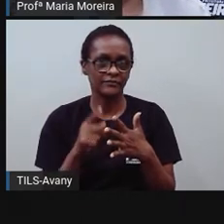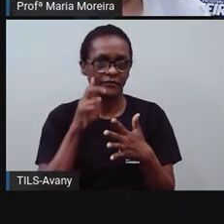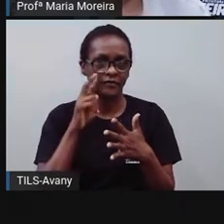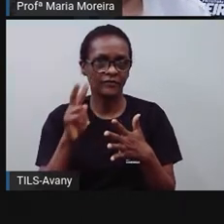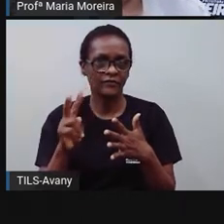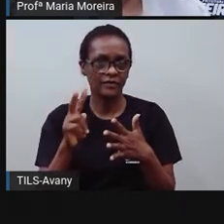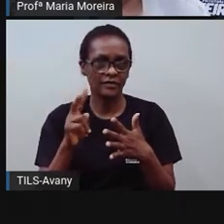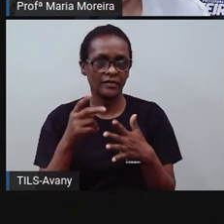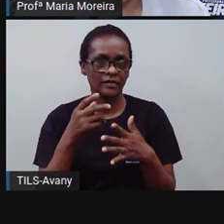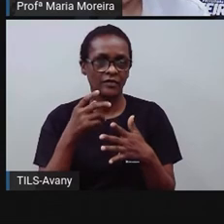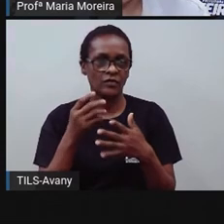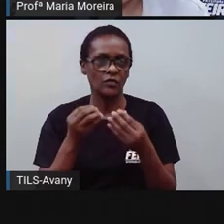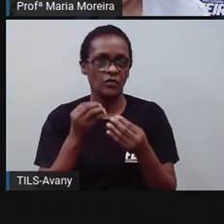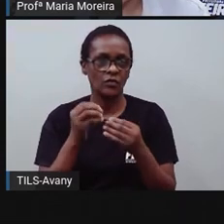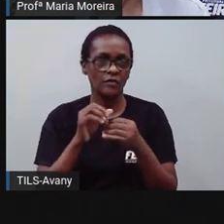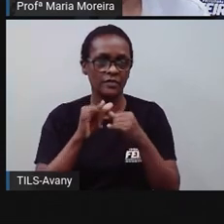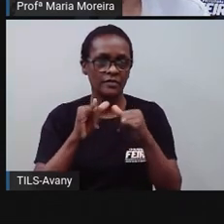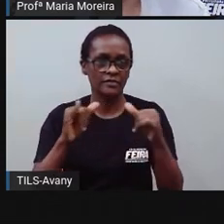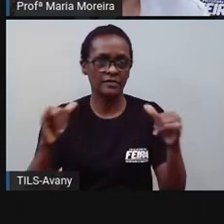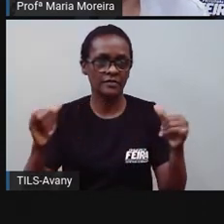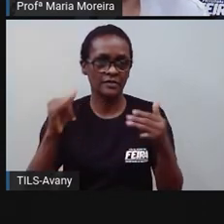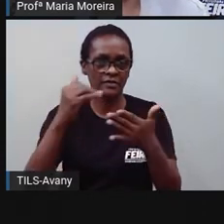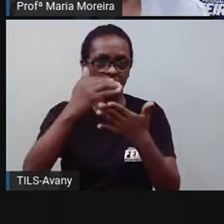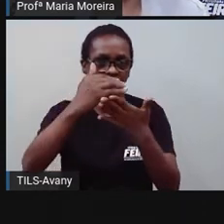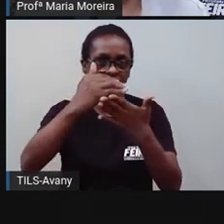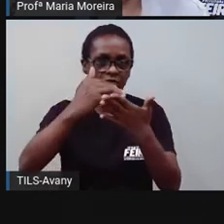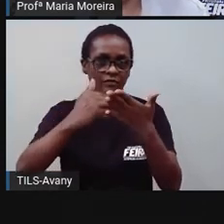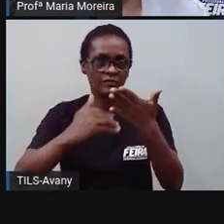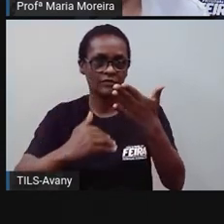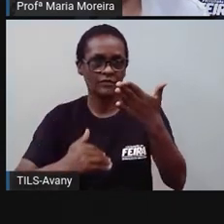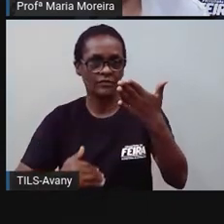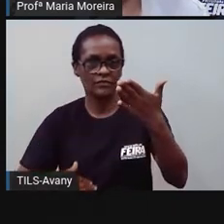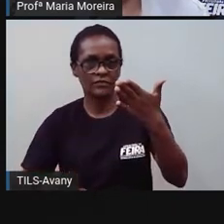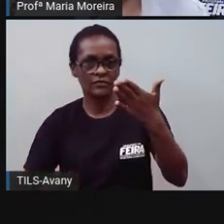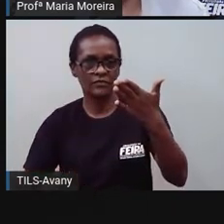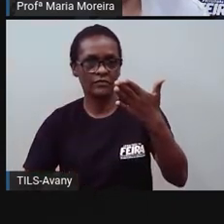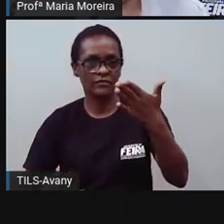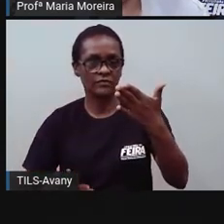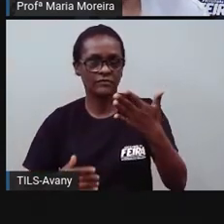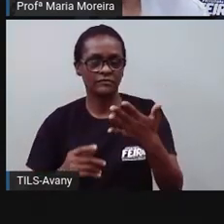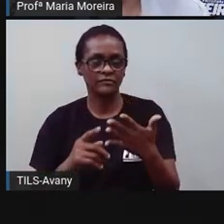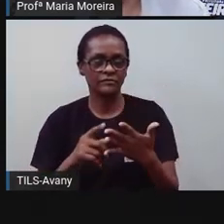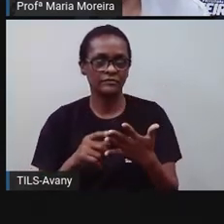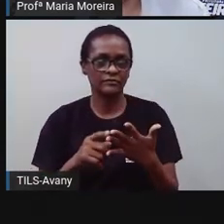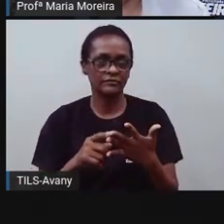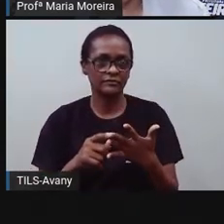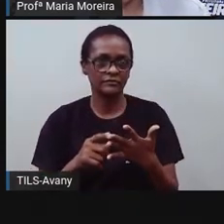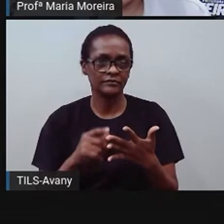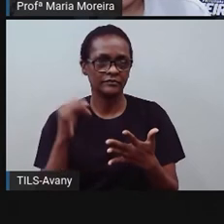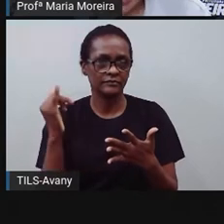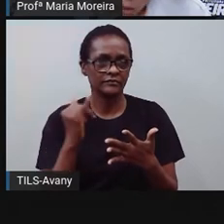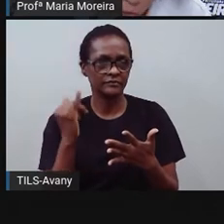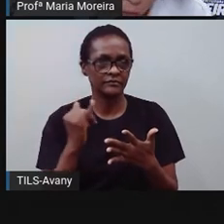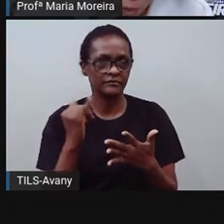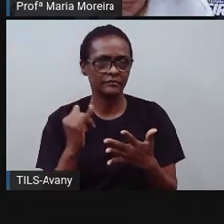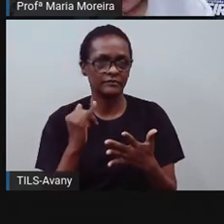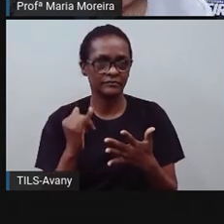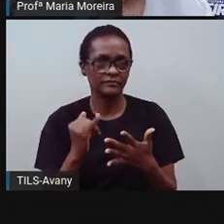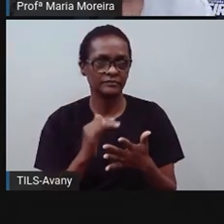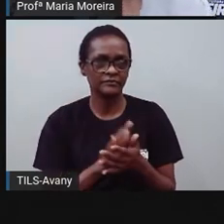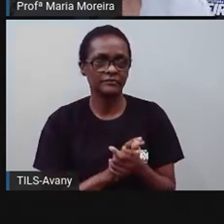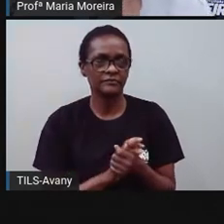aqui a gente tem a foto, está vendo o a Pró falou? Que é a linguagem não verbal. Aqui a vai ter a o quê? A legenda, não é isso?